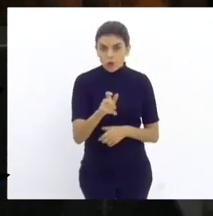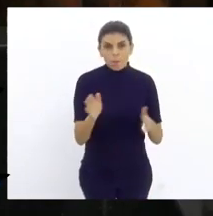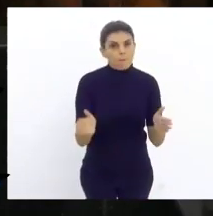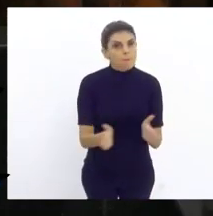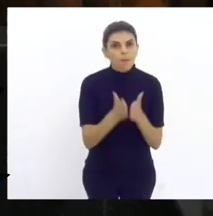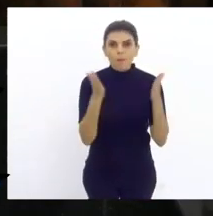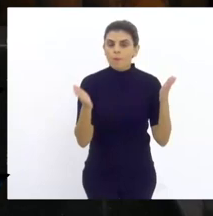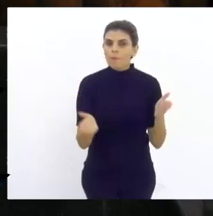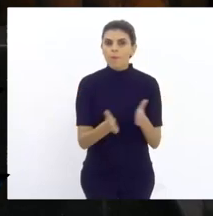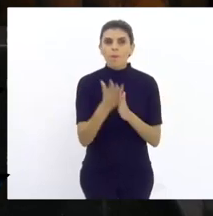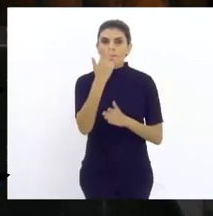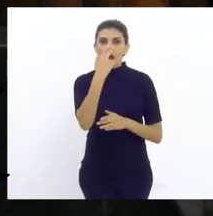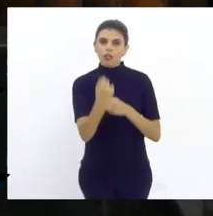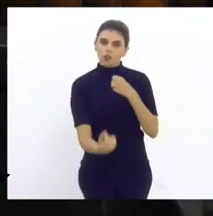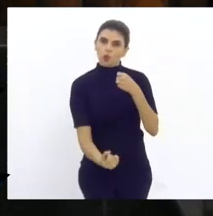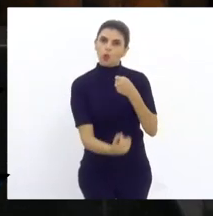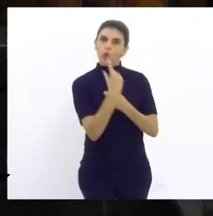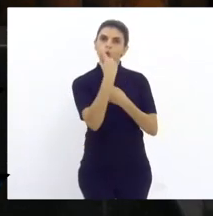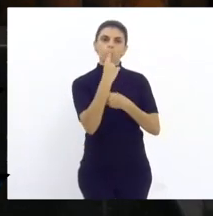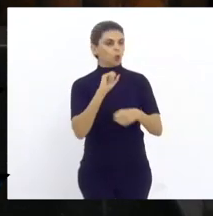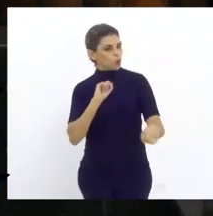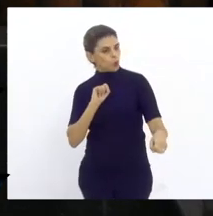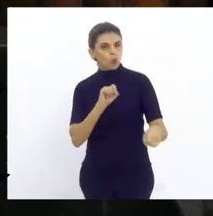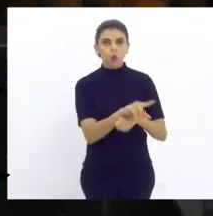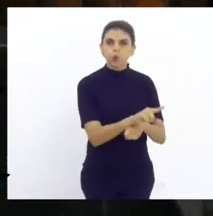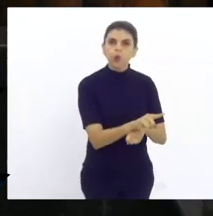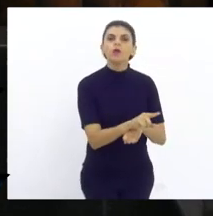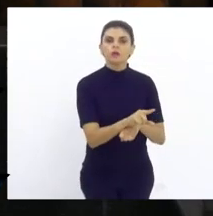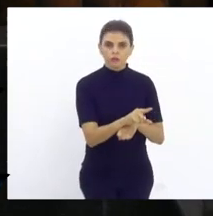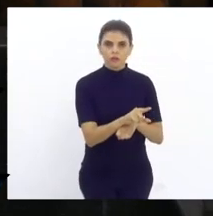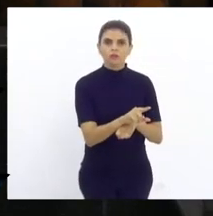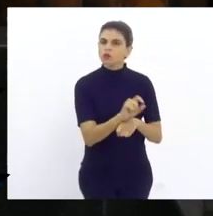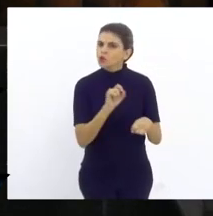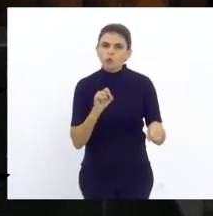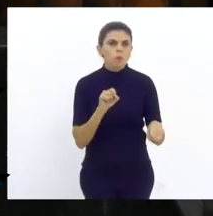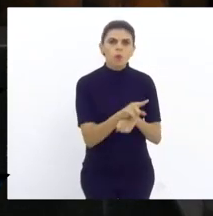praticamente foi expulso do Maracanã, da forma como eles estão fazendo.